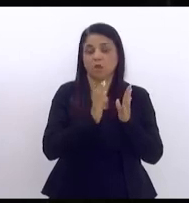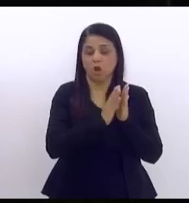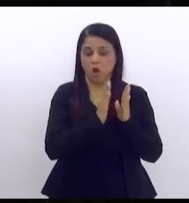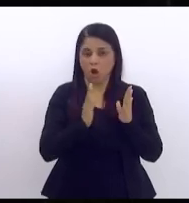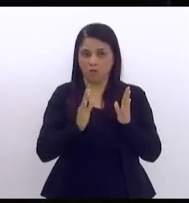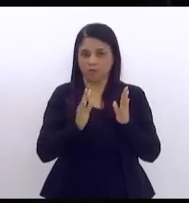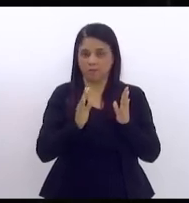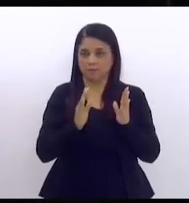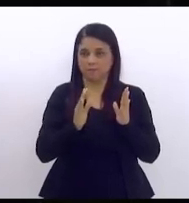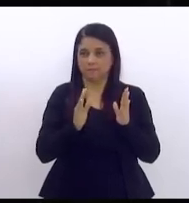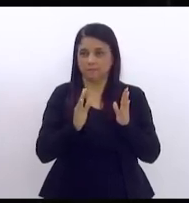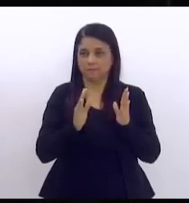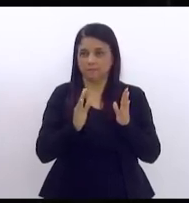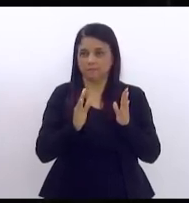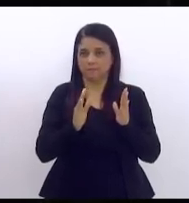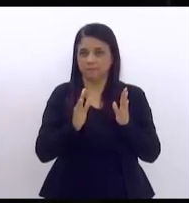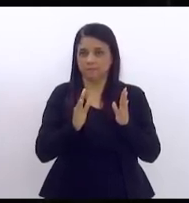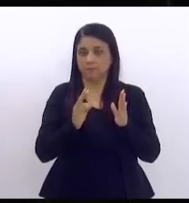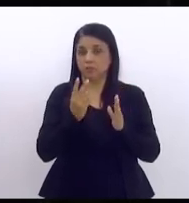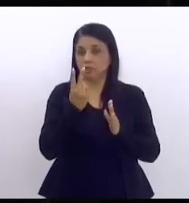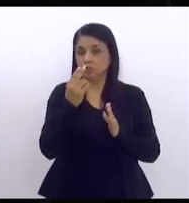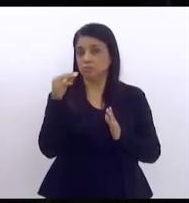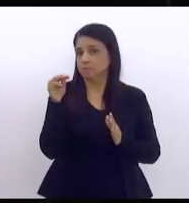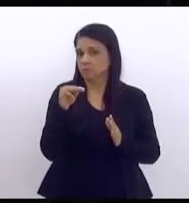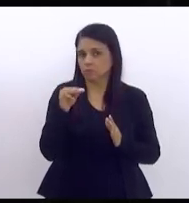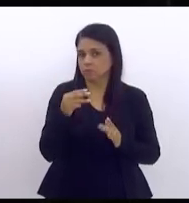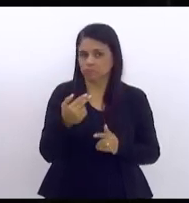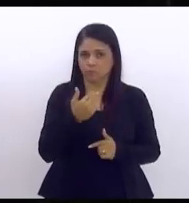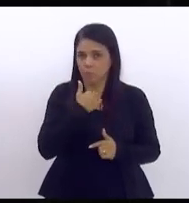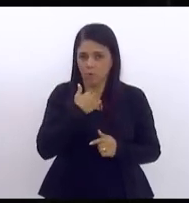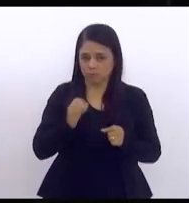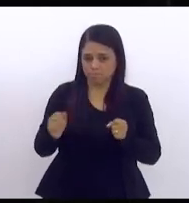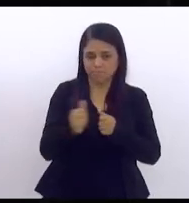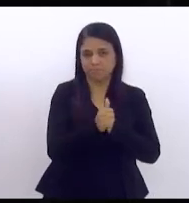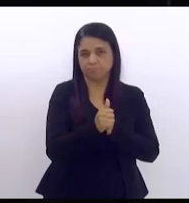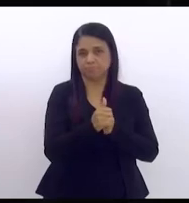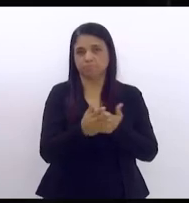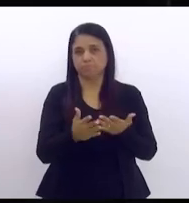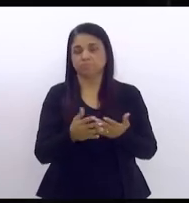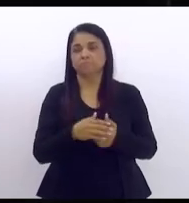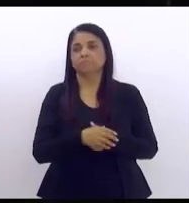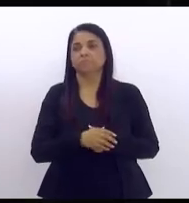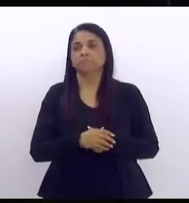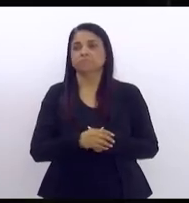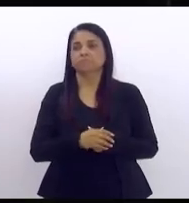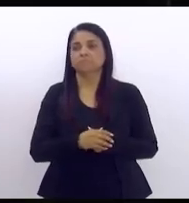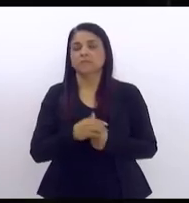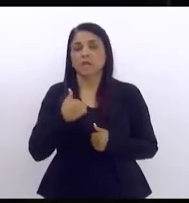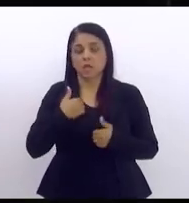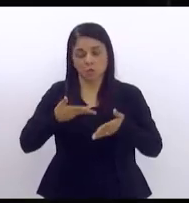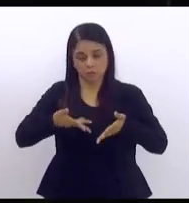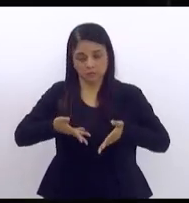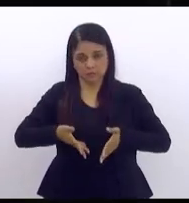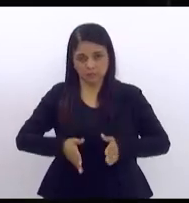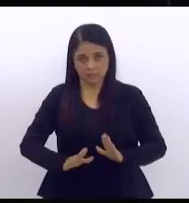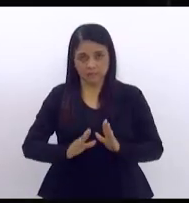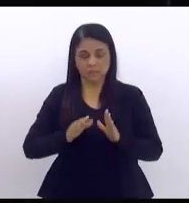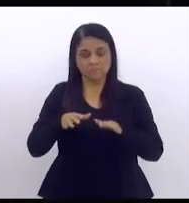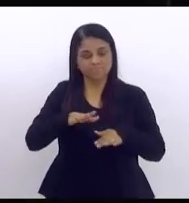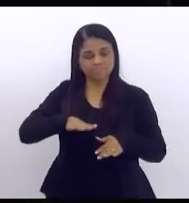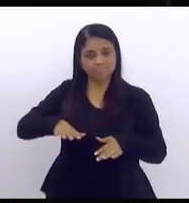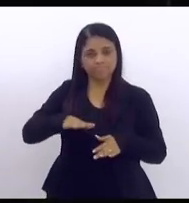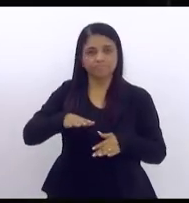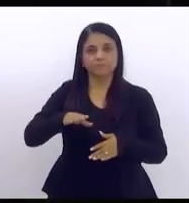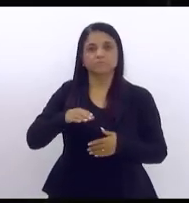por dois minutos. E eu confesso que eu nasci no berço brisolista,